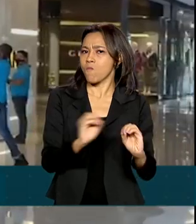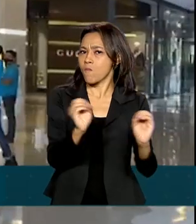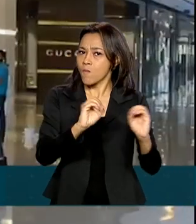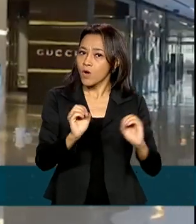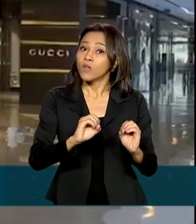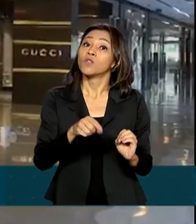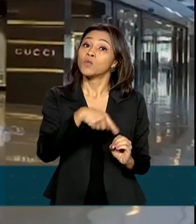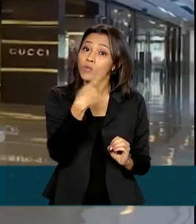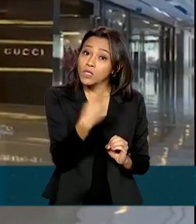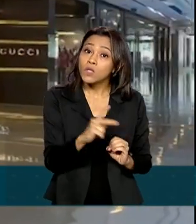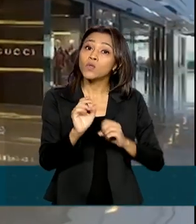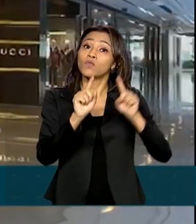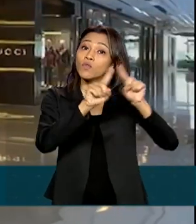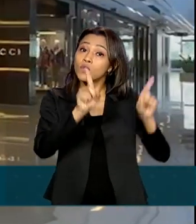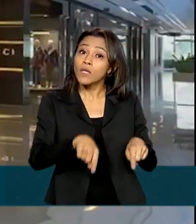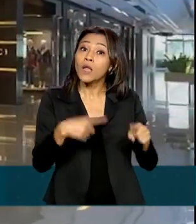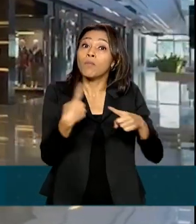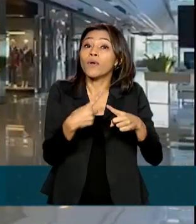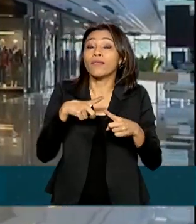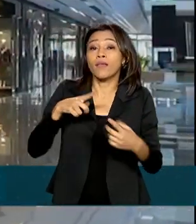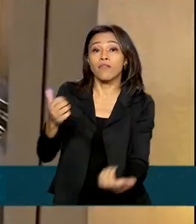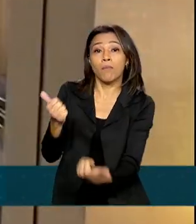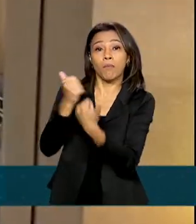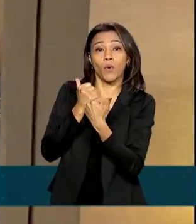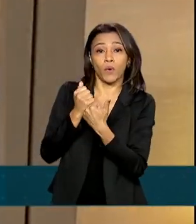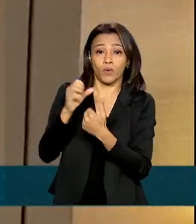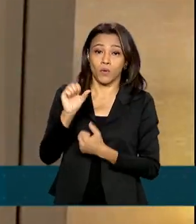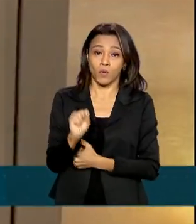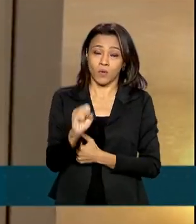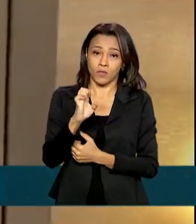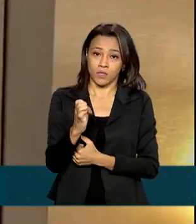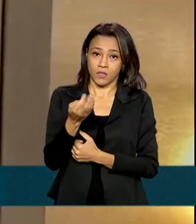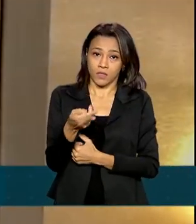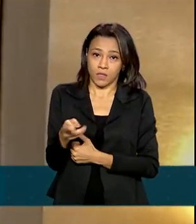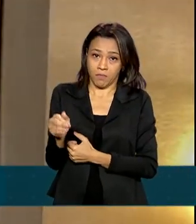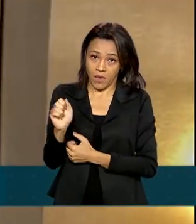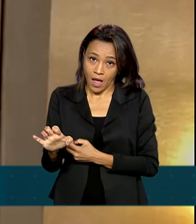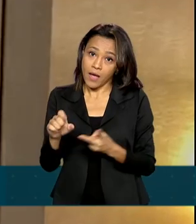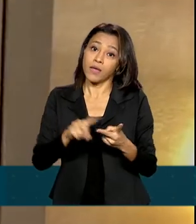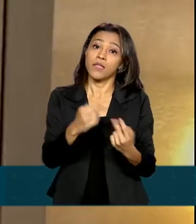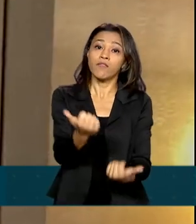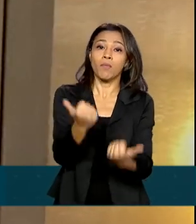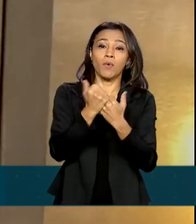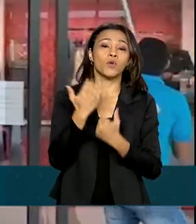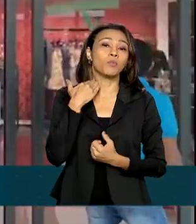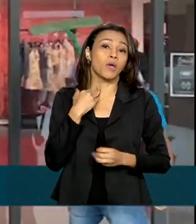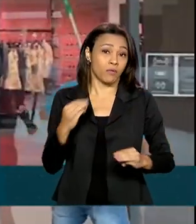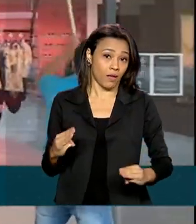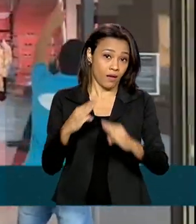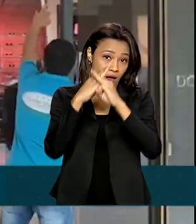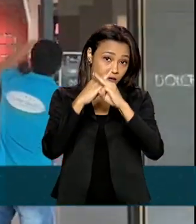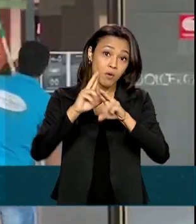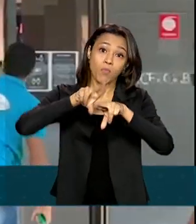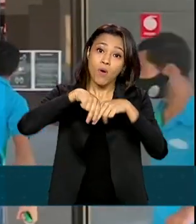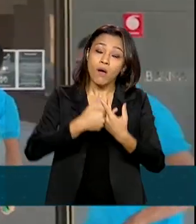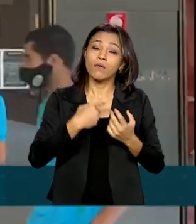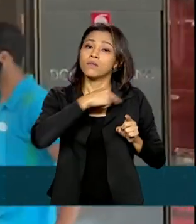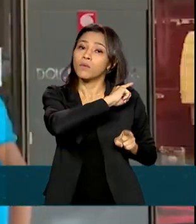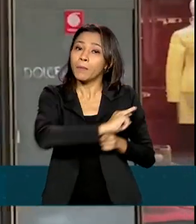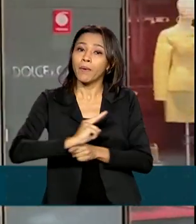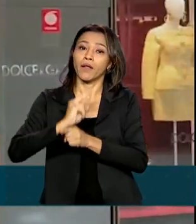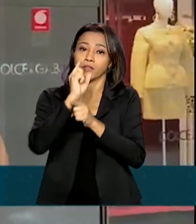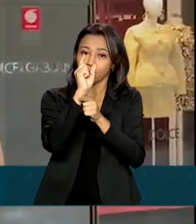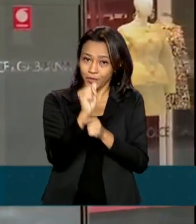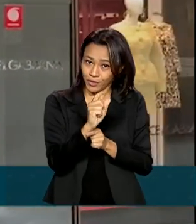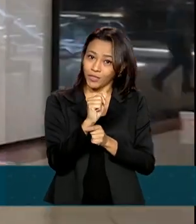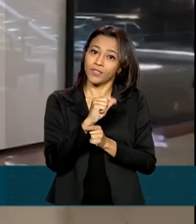10 funcionários, porque teve apoio do Sebrae e da Caixa Econômica Federal, por meio de um empréstimo pelo